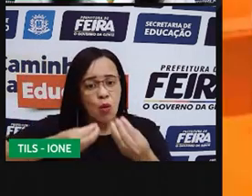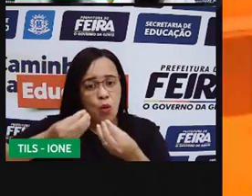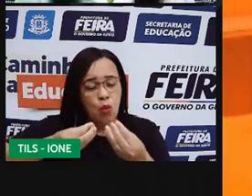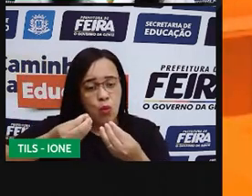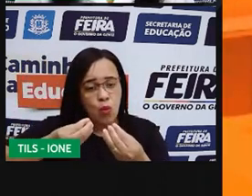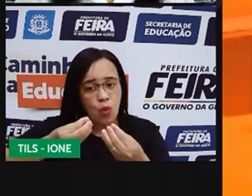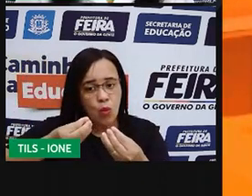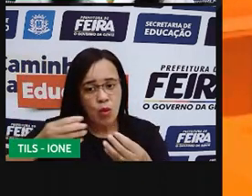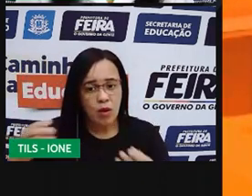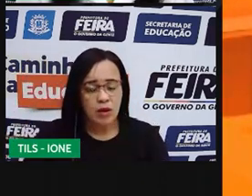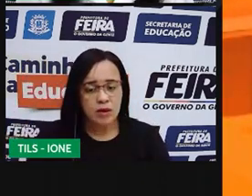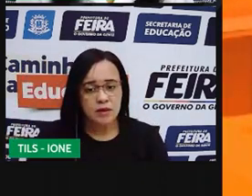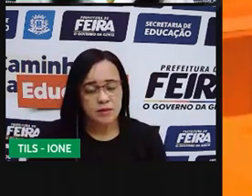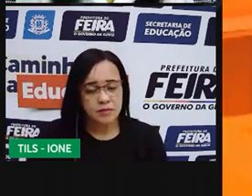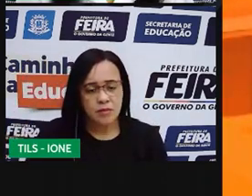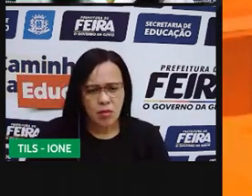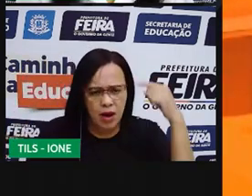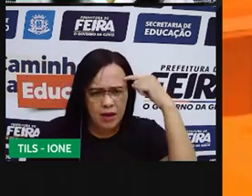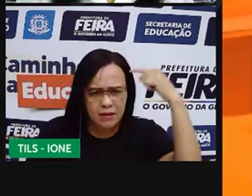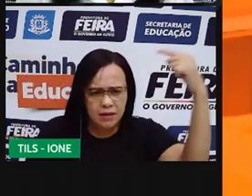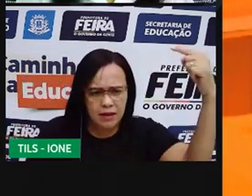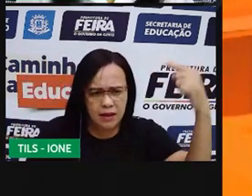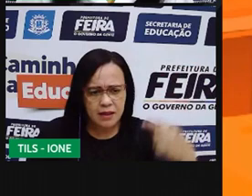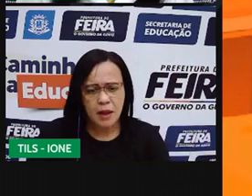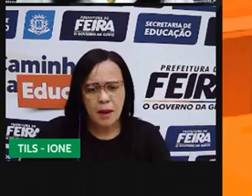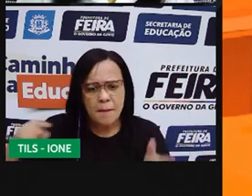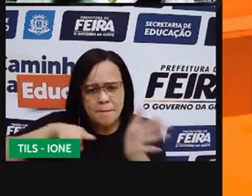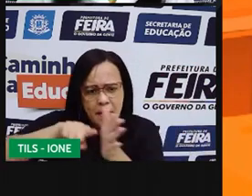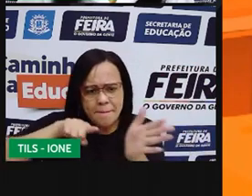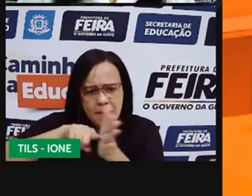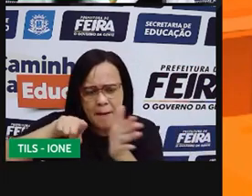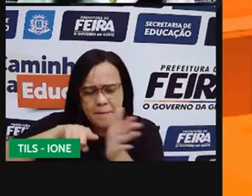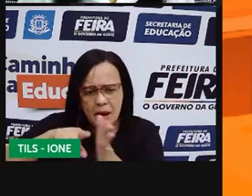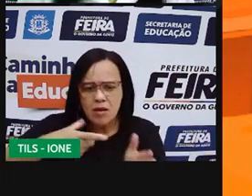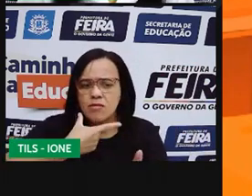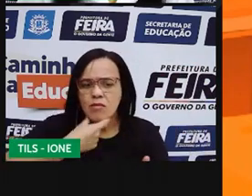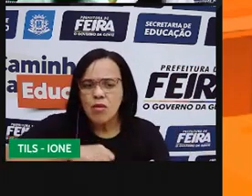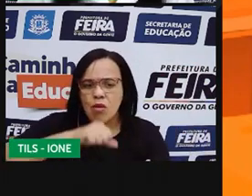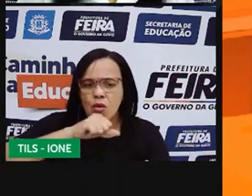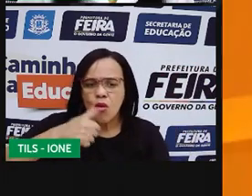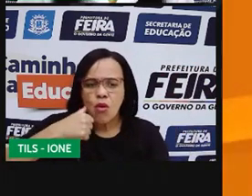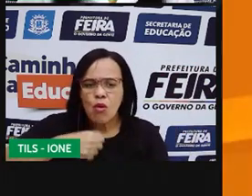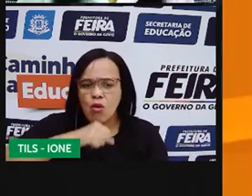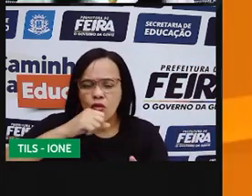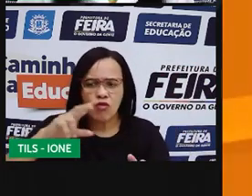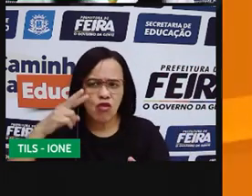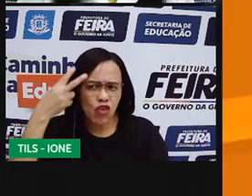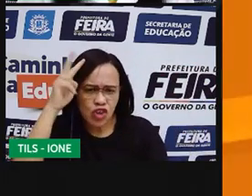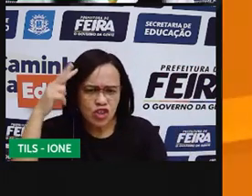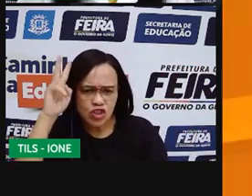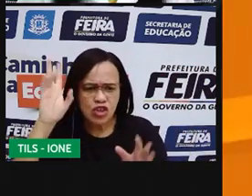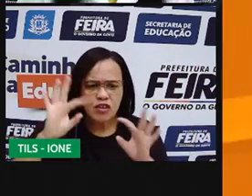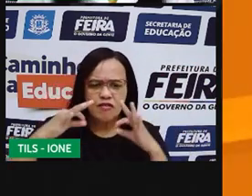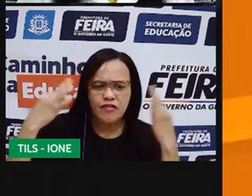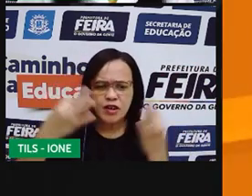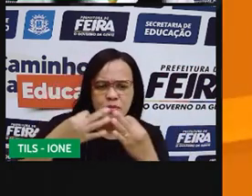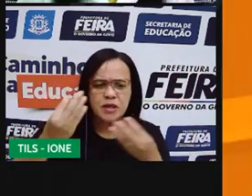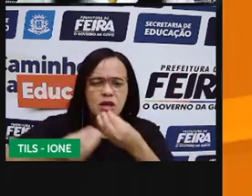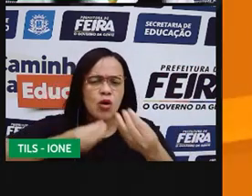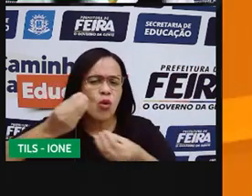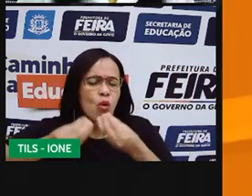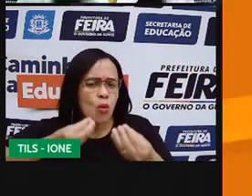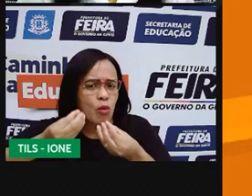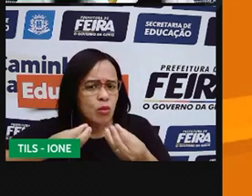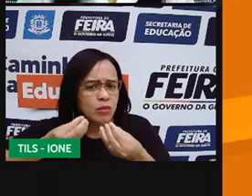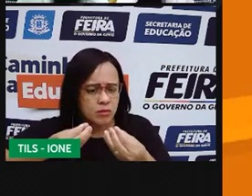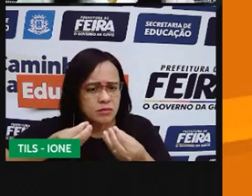árvore. Tire uma ideia. Poderíamos perguntar a nossos avós sobre a história das nossas famílias. Hum, você tem razão.